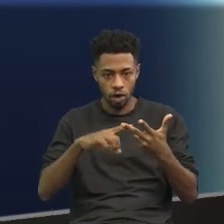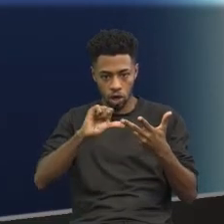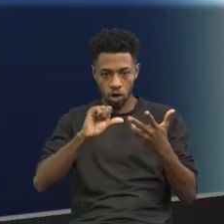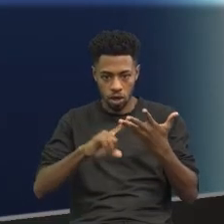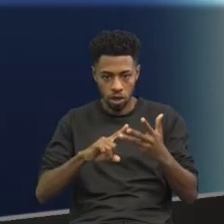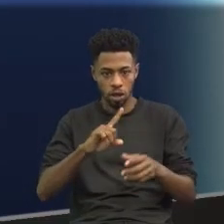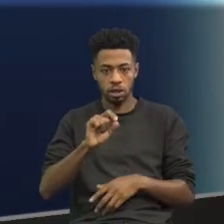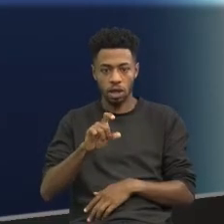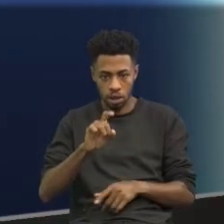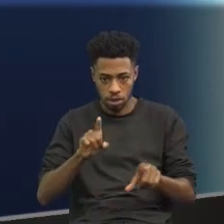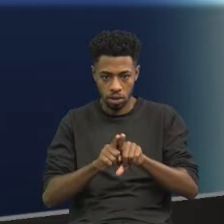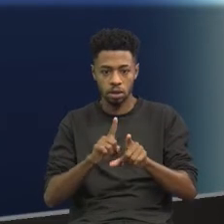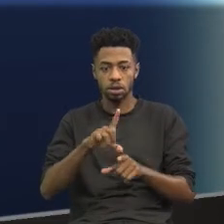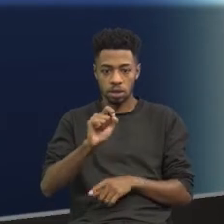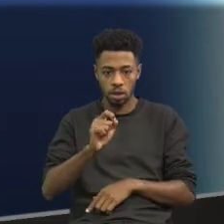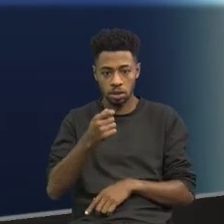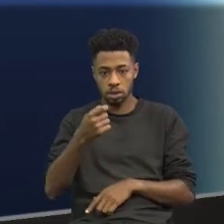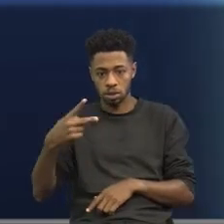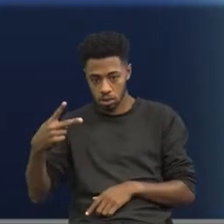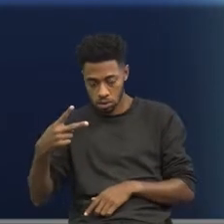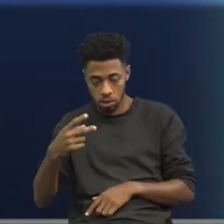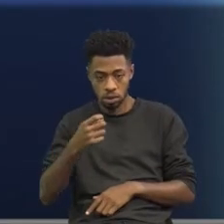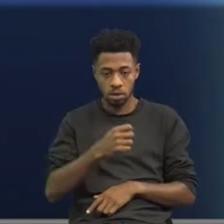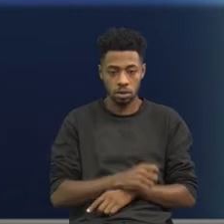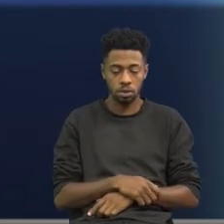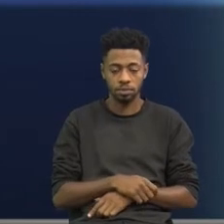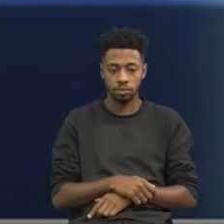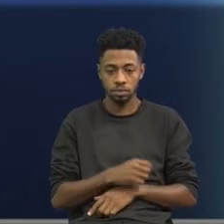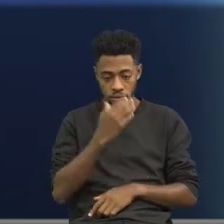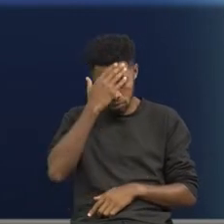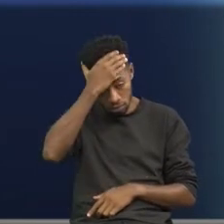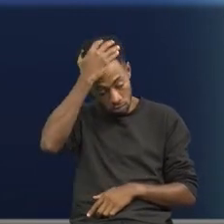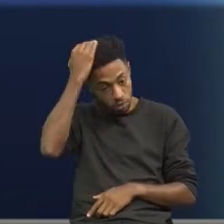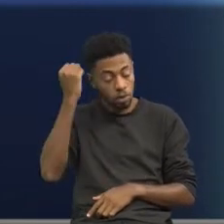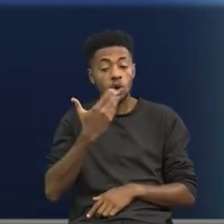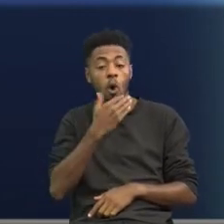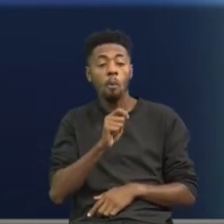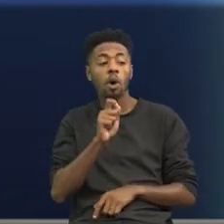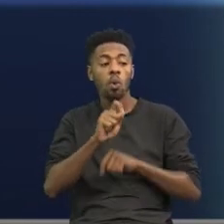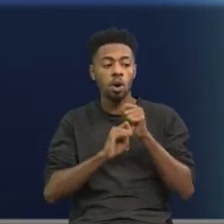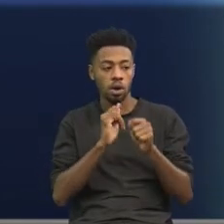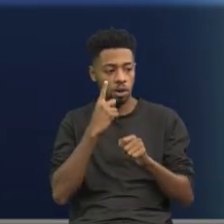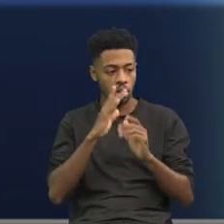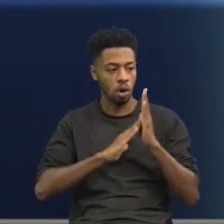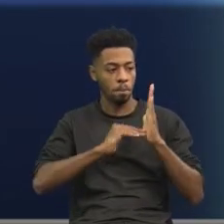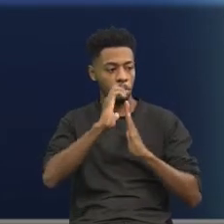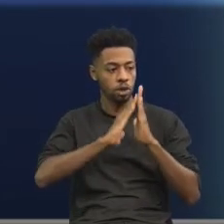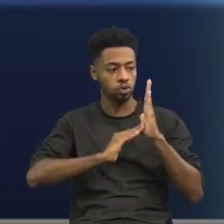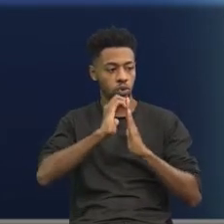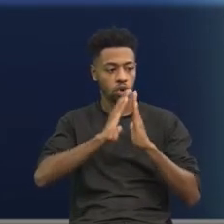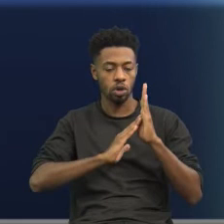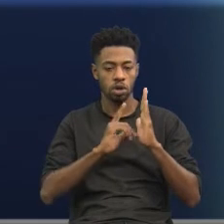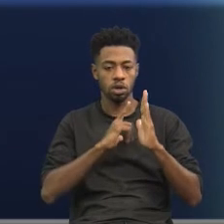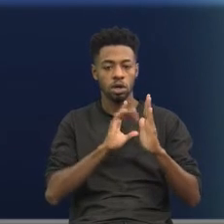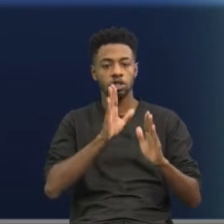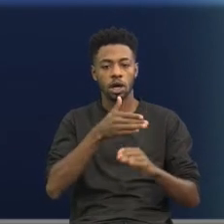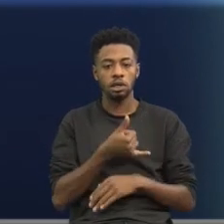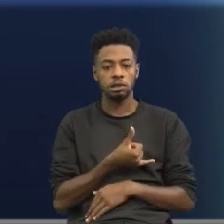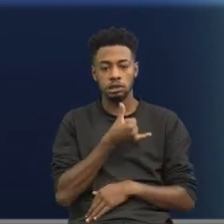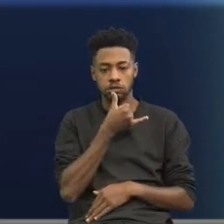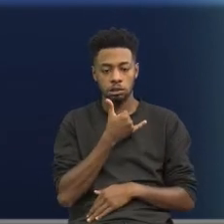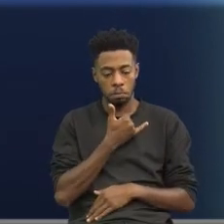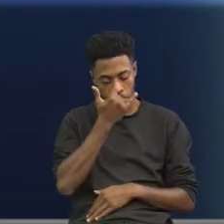texto do Moaciris Clear, em que nós temos um homem, um pintor, bastante frustrado,